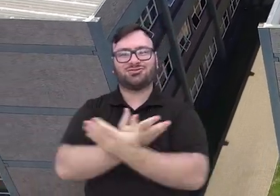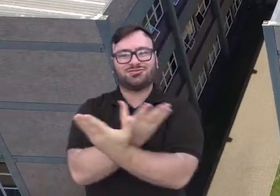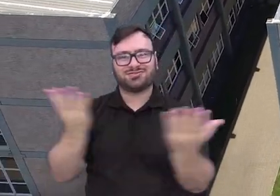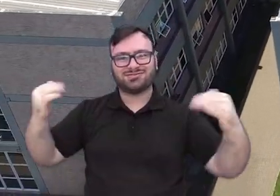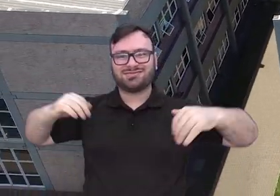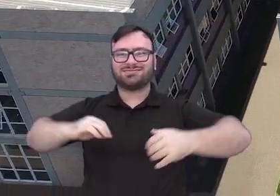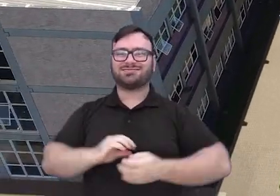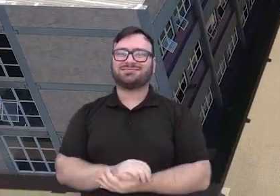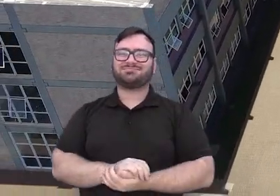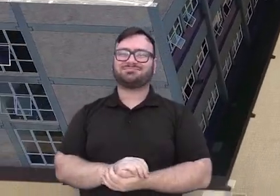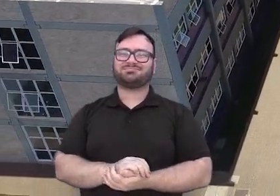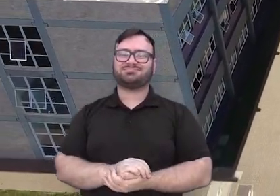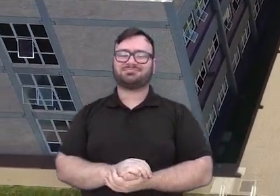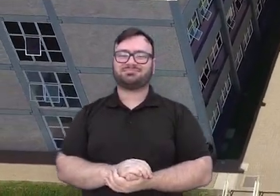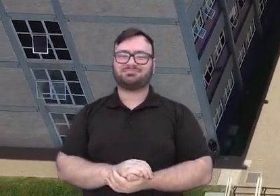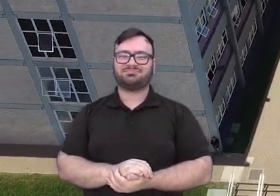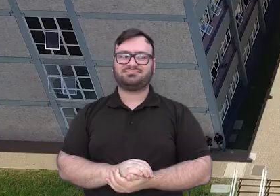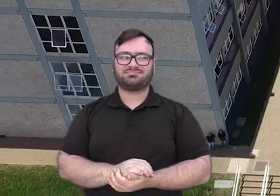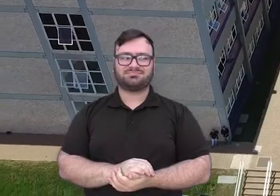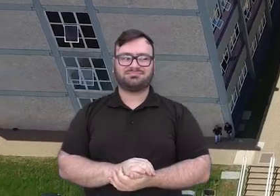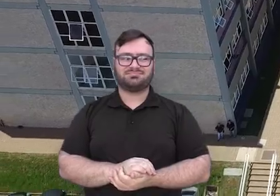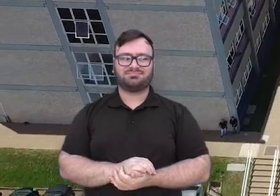Parabéns a todos.